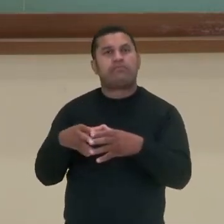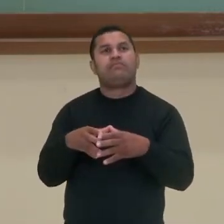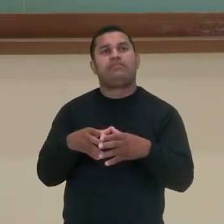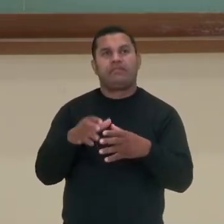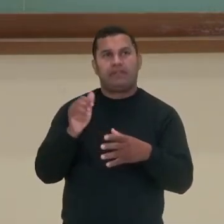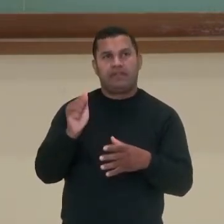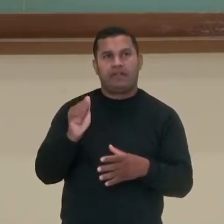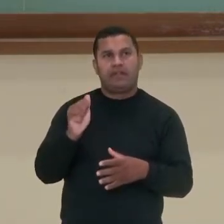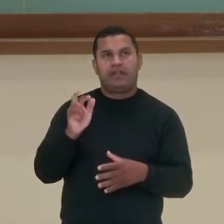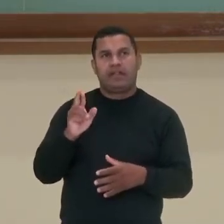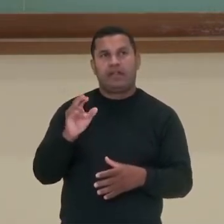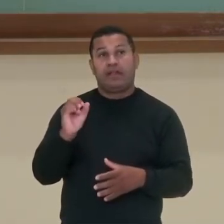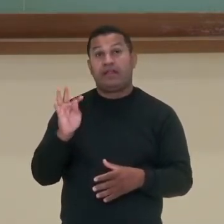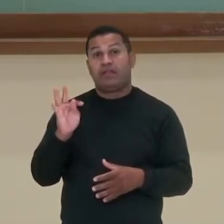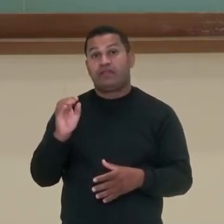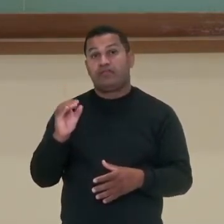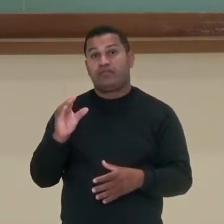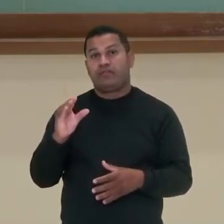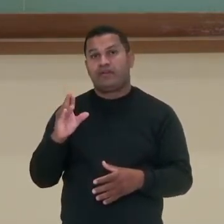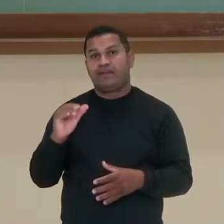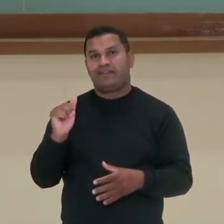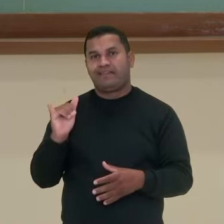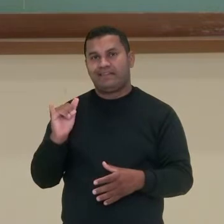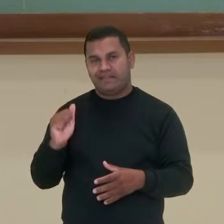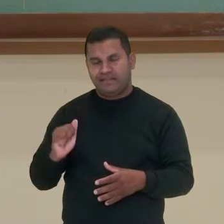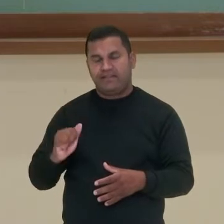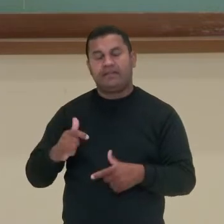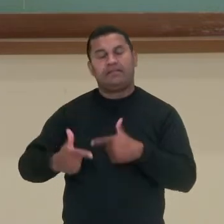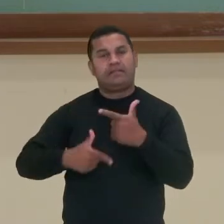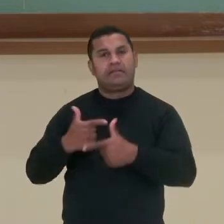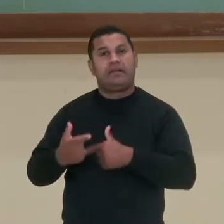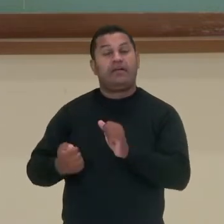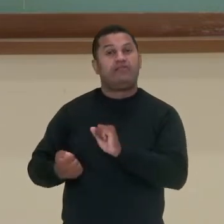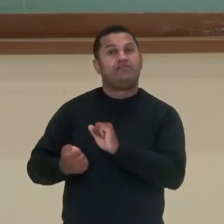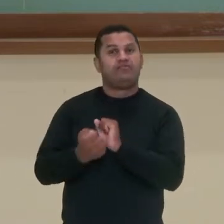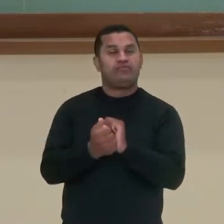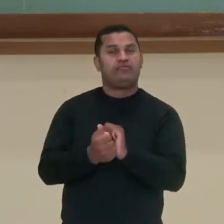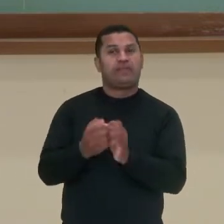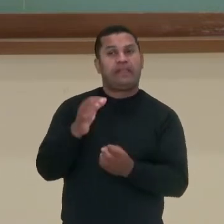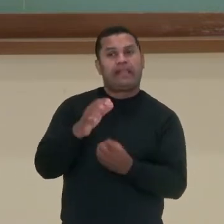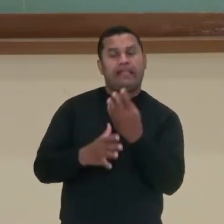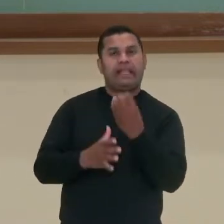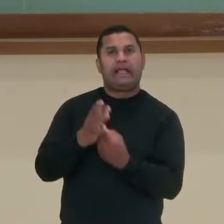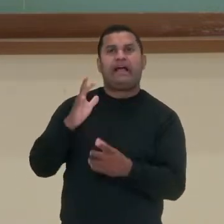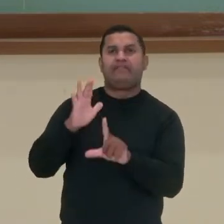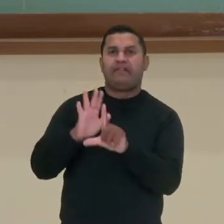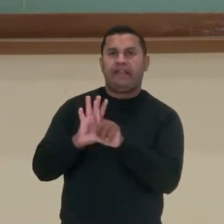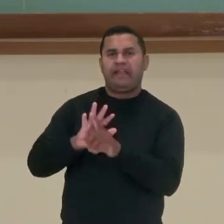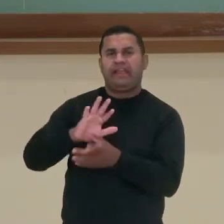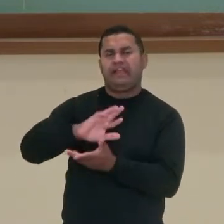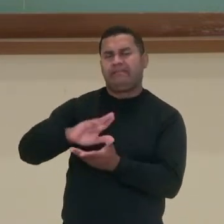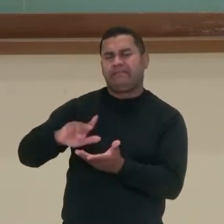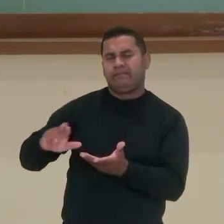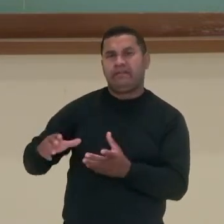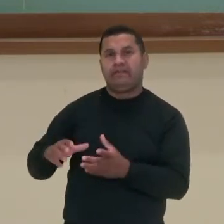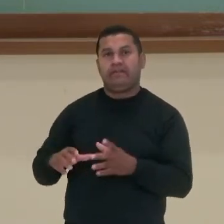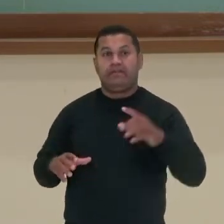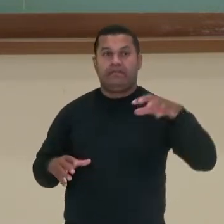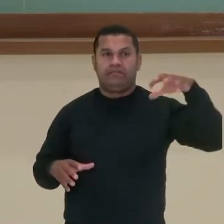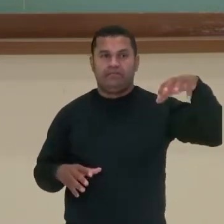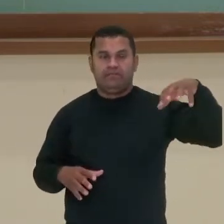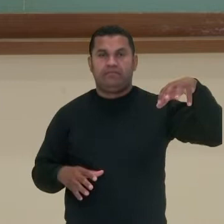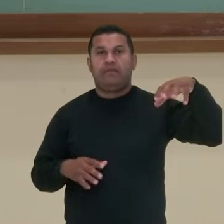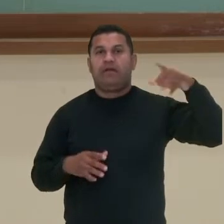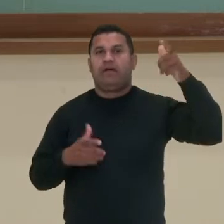muitos atenienses que eram mais humildes, estavam descontentes com essa falta de participação política. Aí vem então três grandes